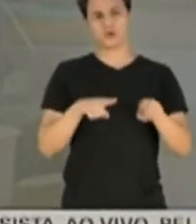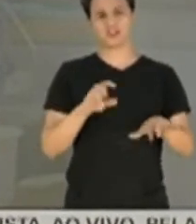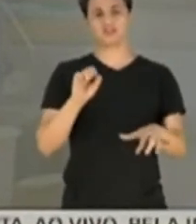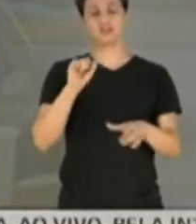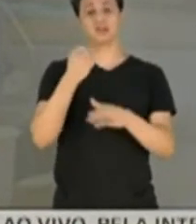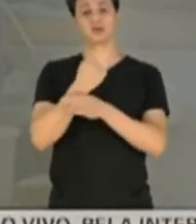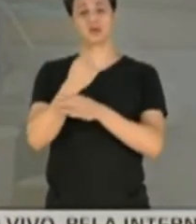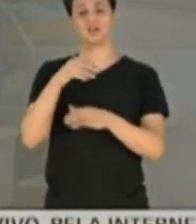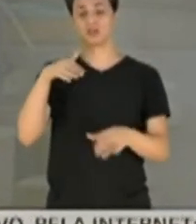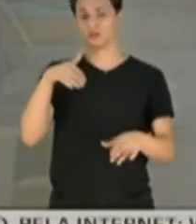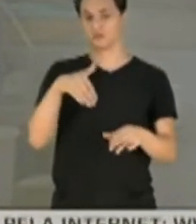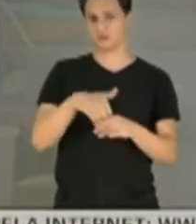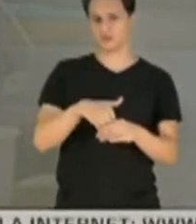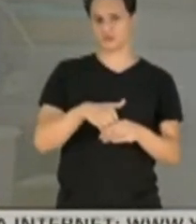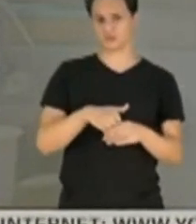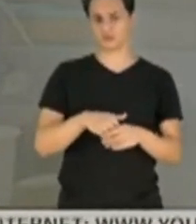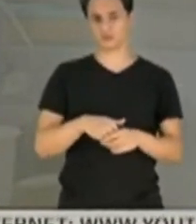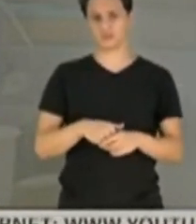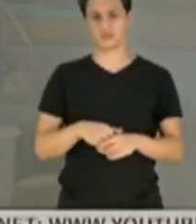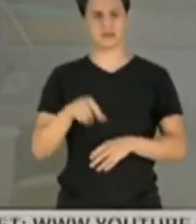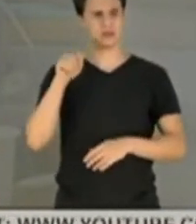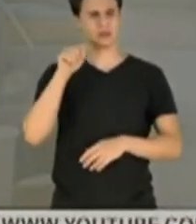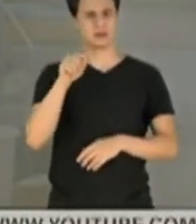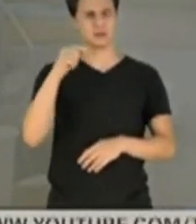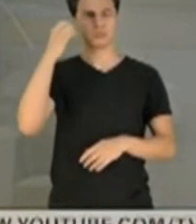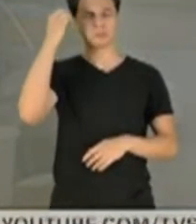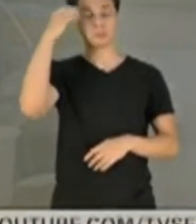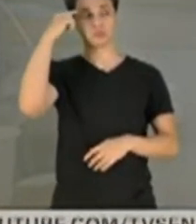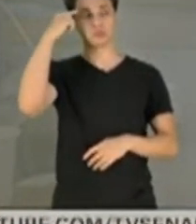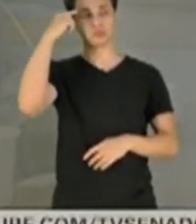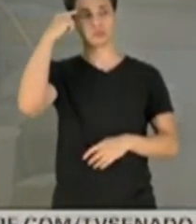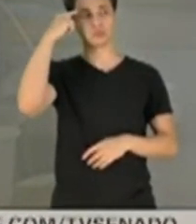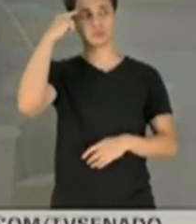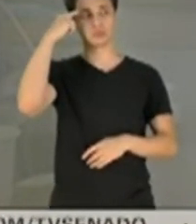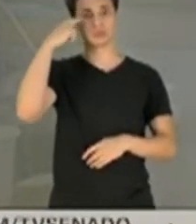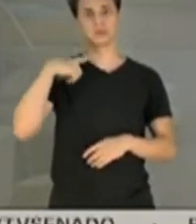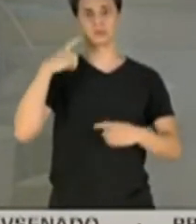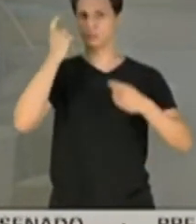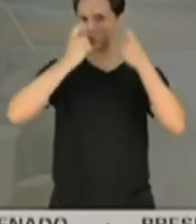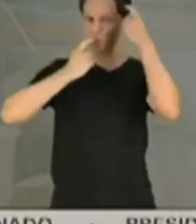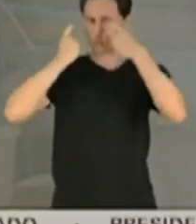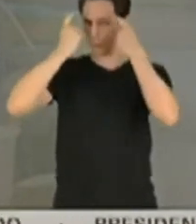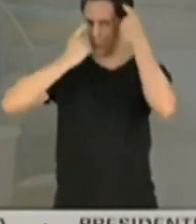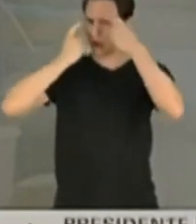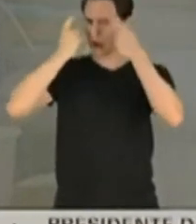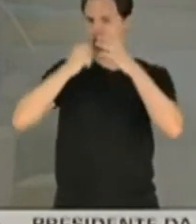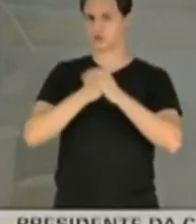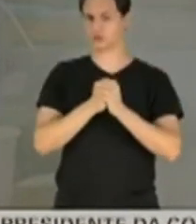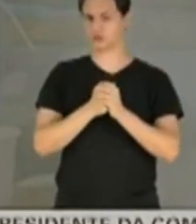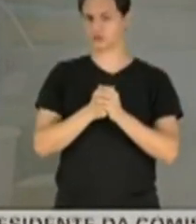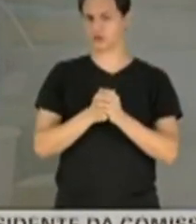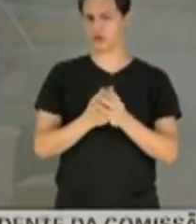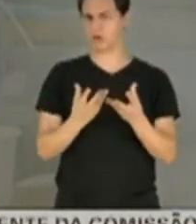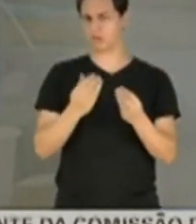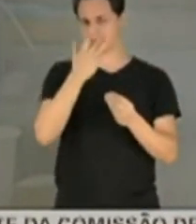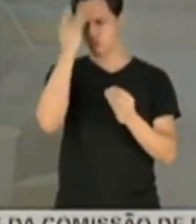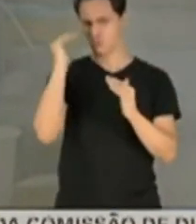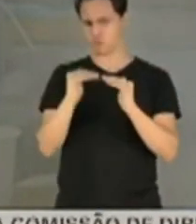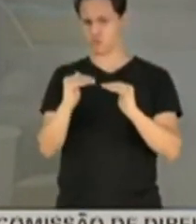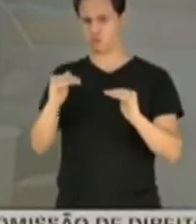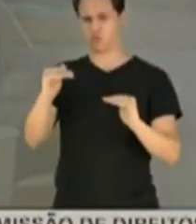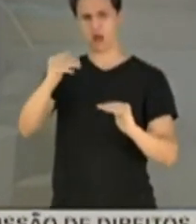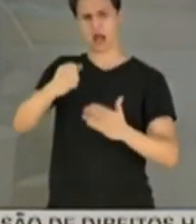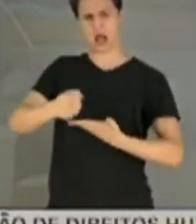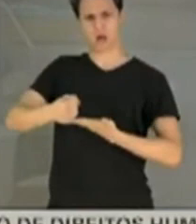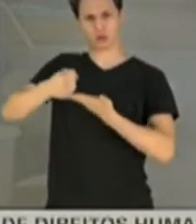está me acendendo uma lâmpada amarela que me preocupa muito. Altas autoridades contra